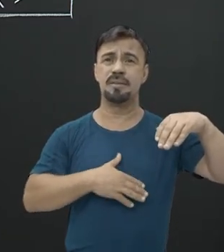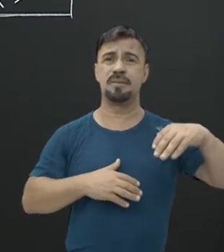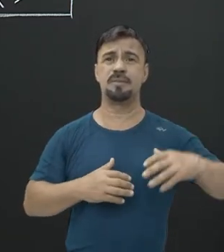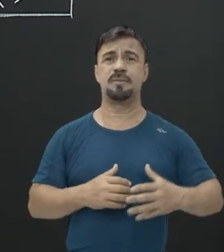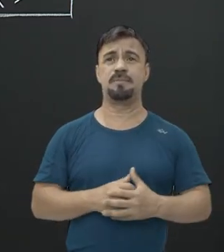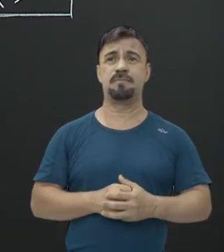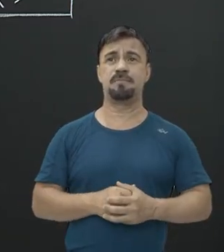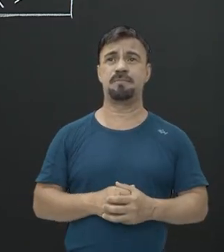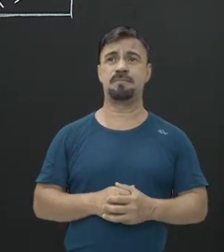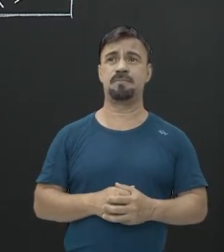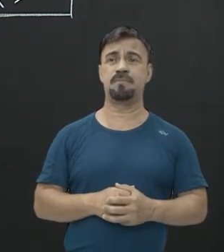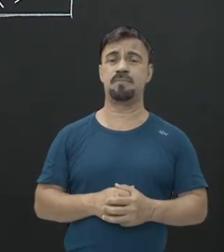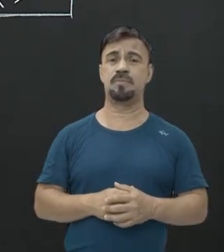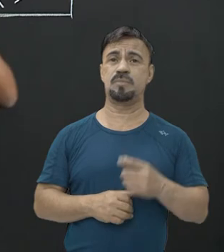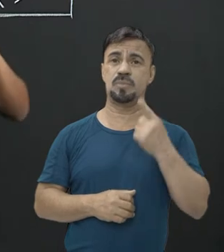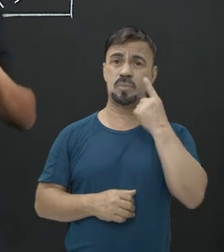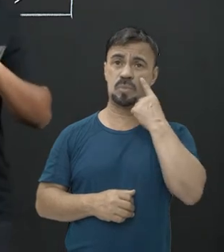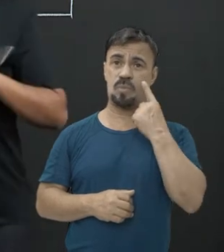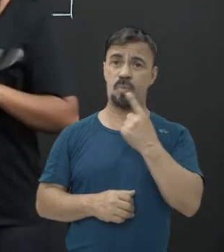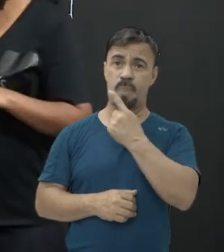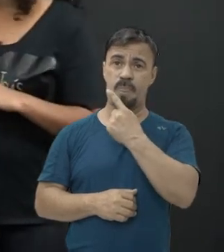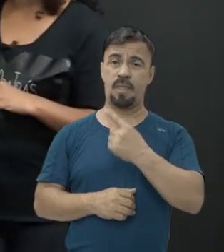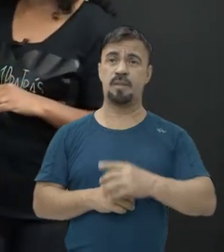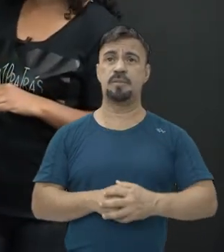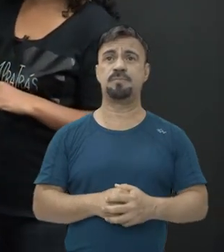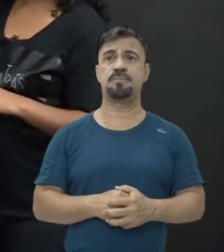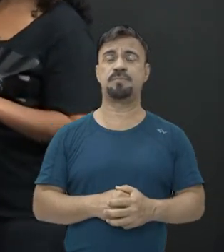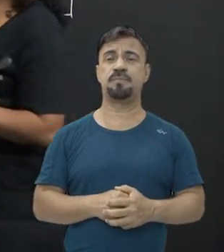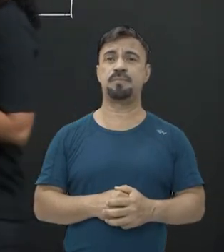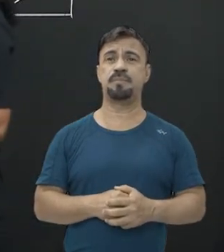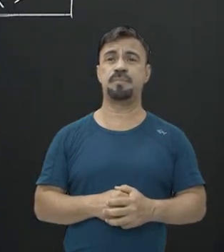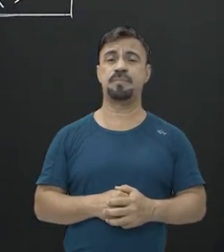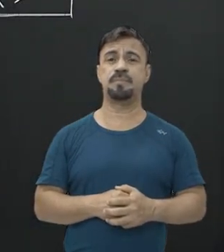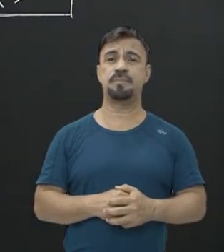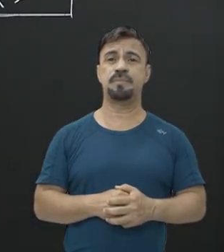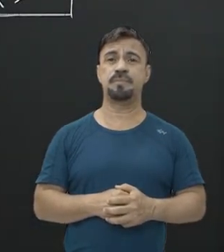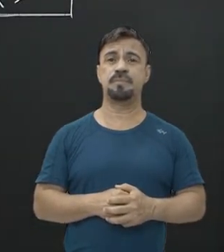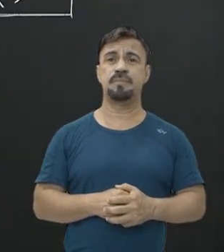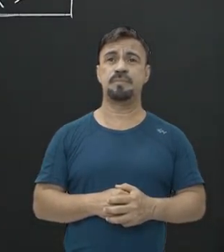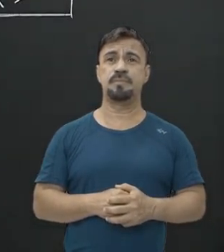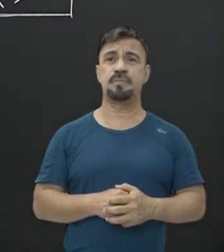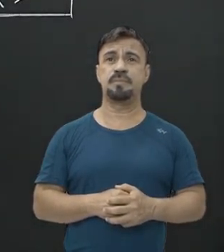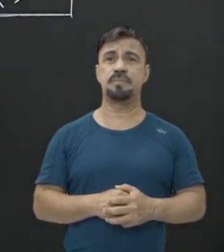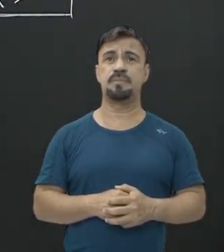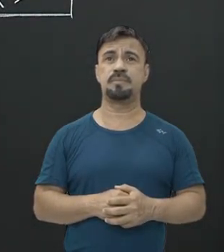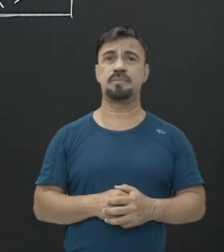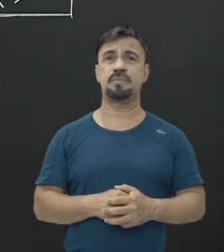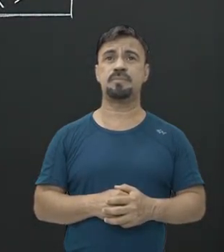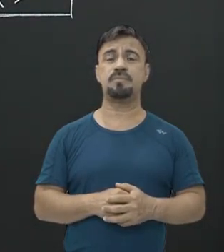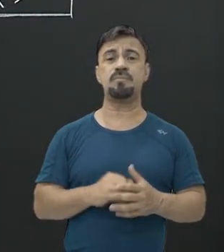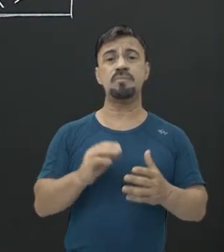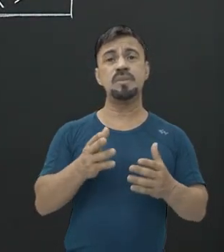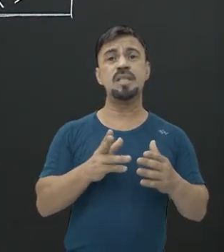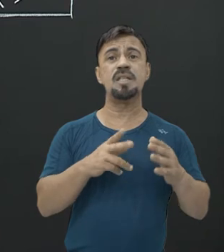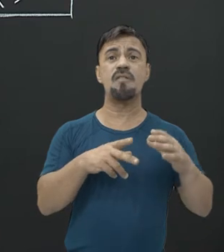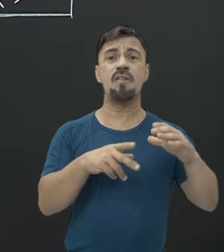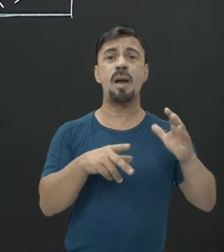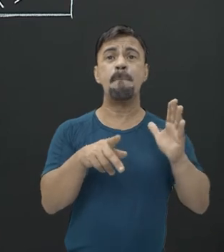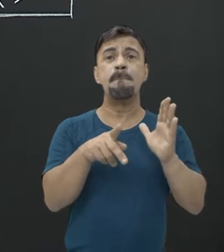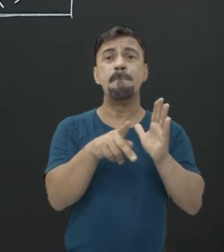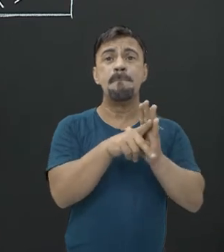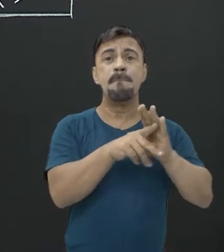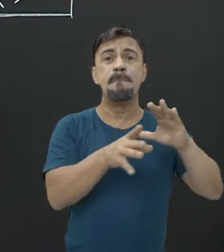dá uma olhadinha aqui. Vamos olhar primeiro alguns fósseis, né? Fósseis que ficam presos em rochas.